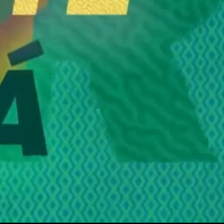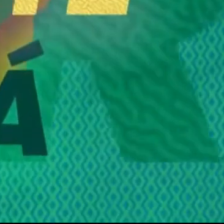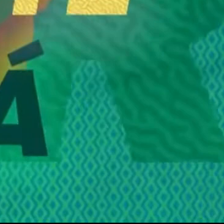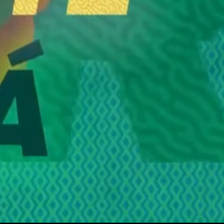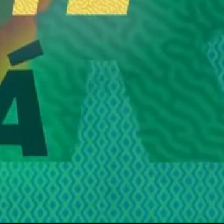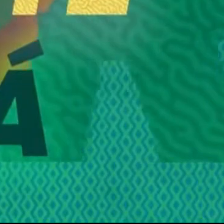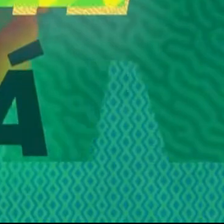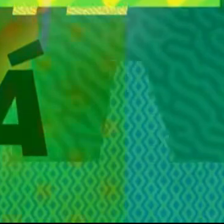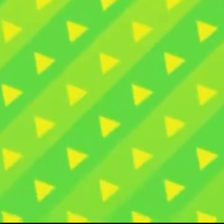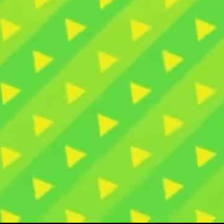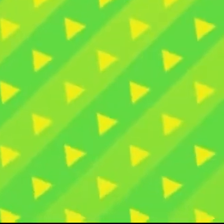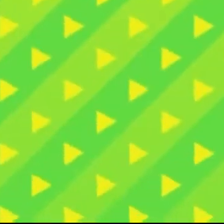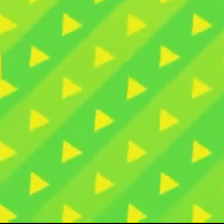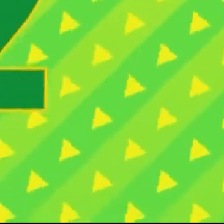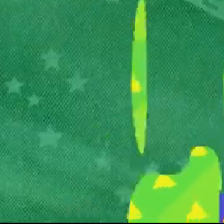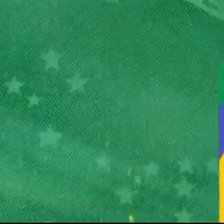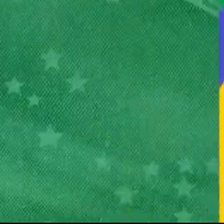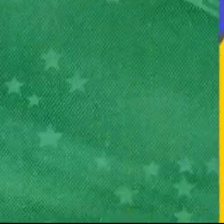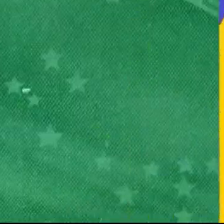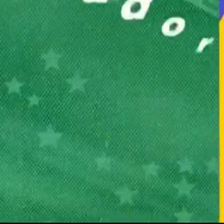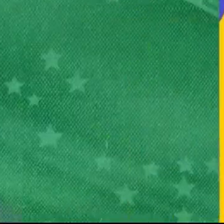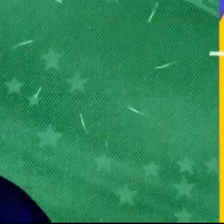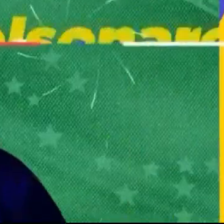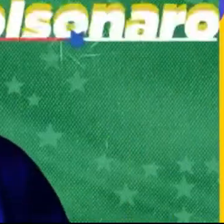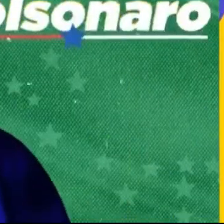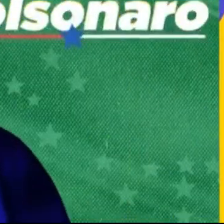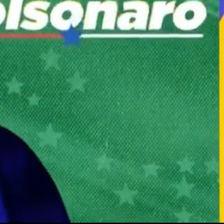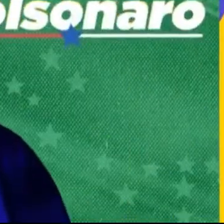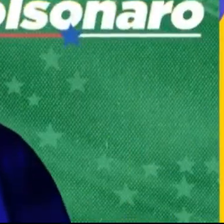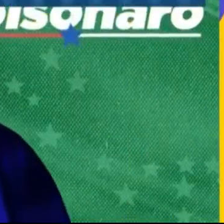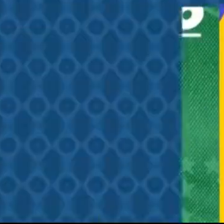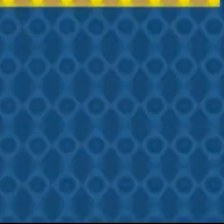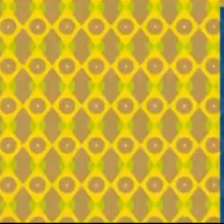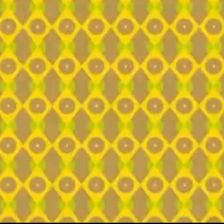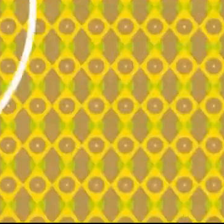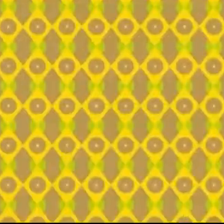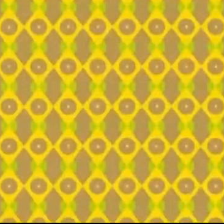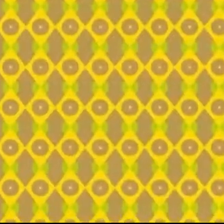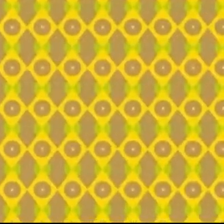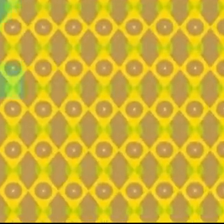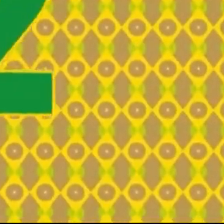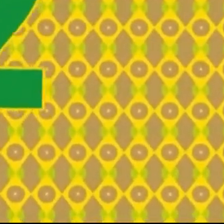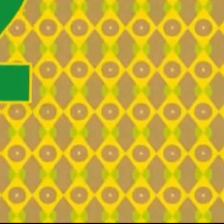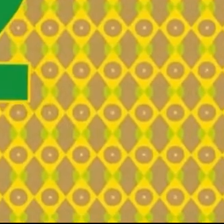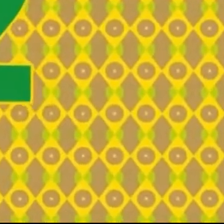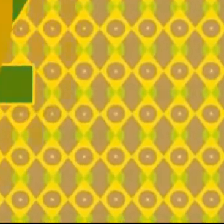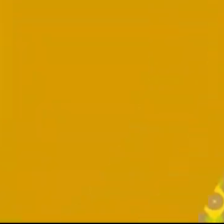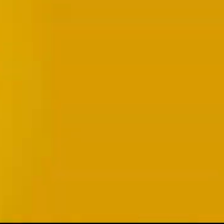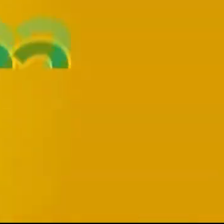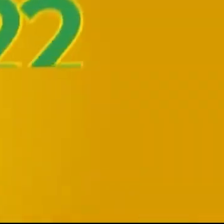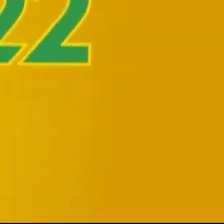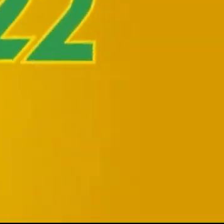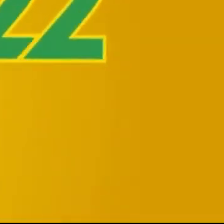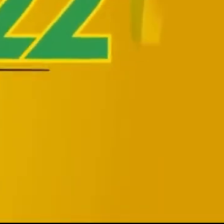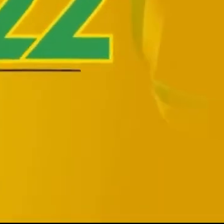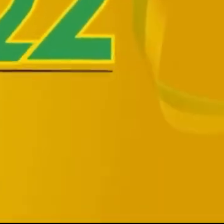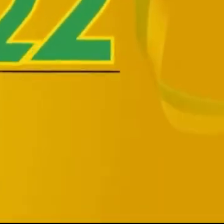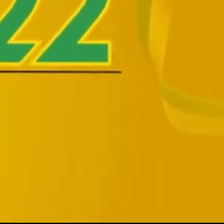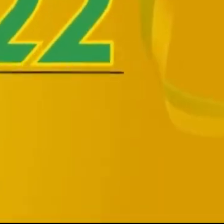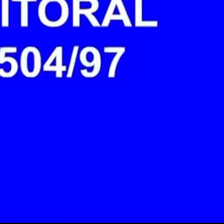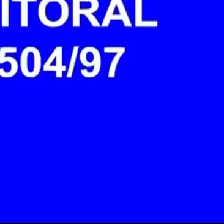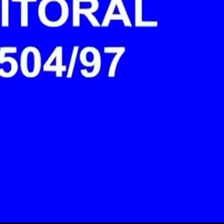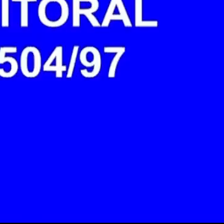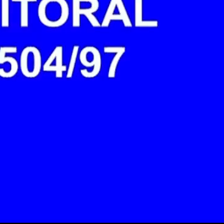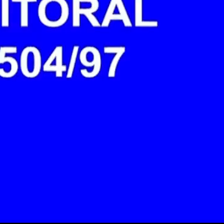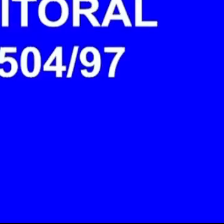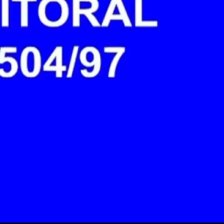Pará. Nós, nós, nós. Senador do Bolsonaro. Nós, nós, nós. Senador de luta.